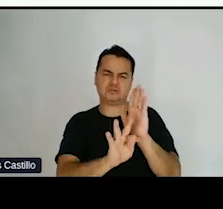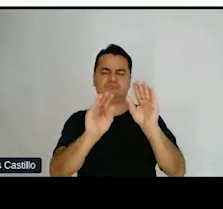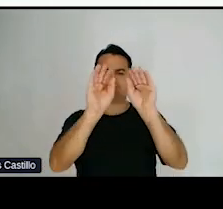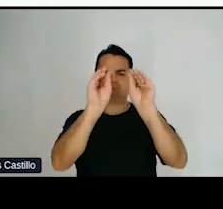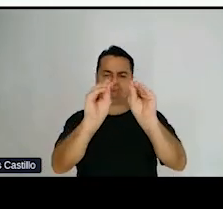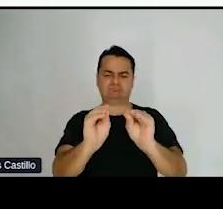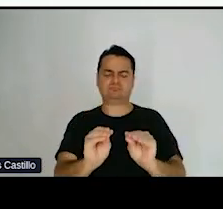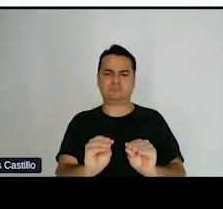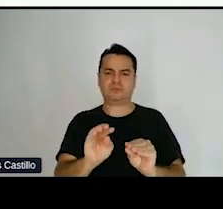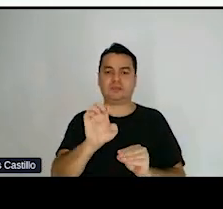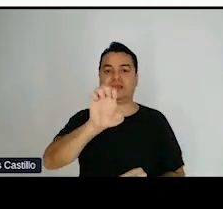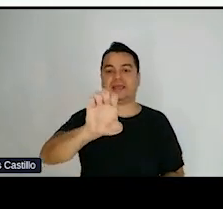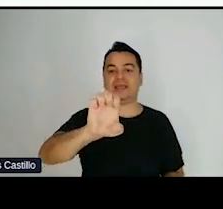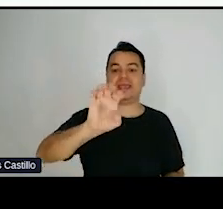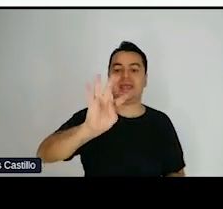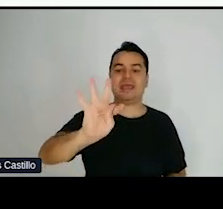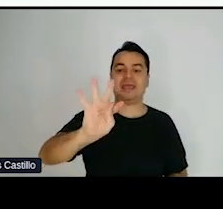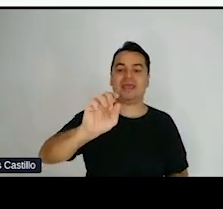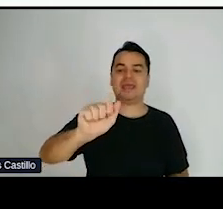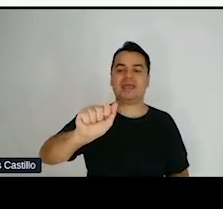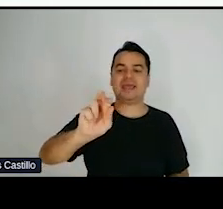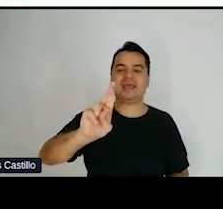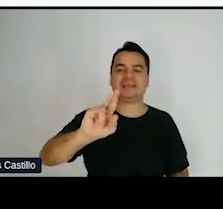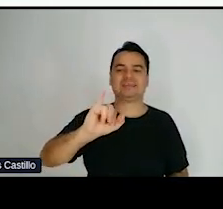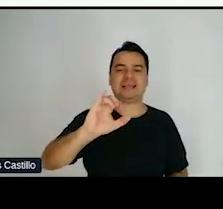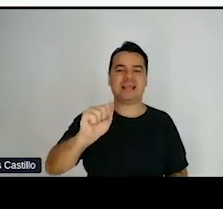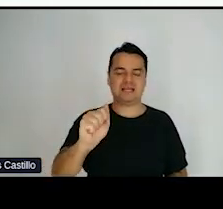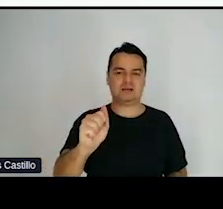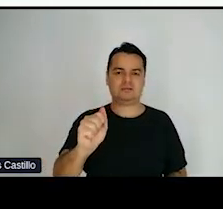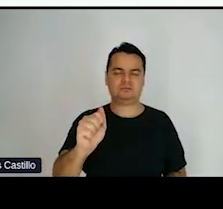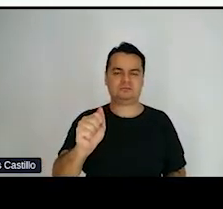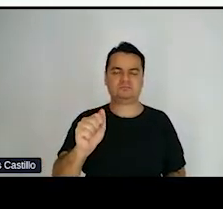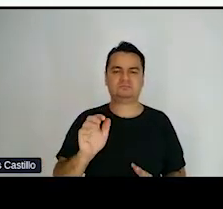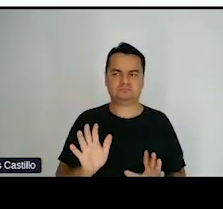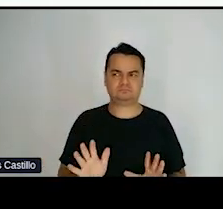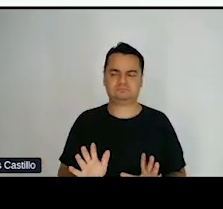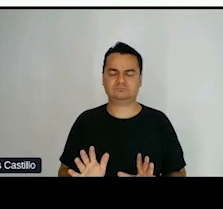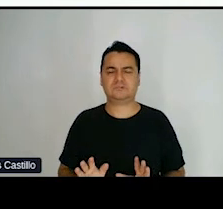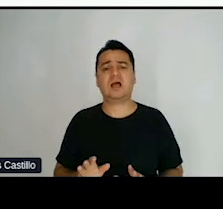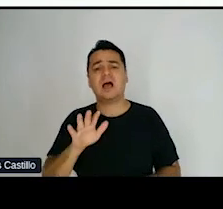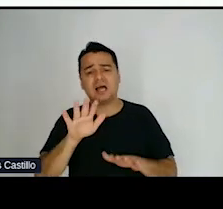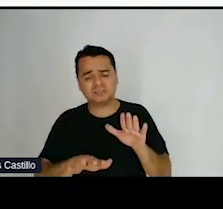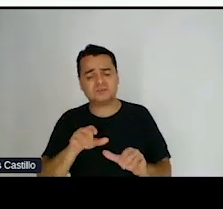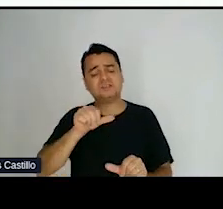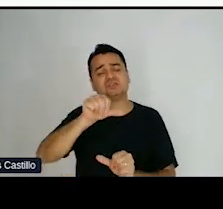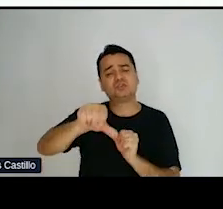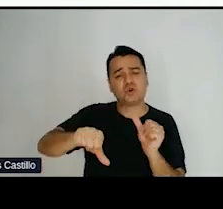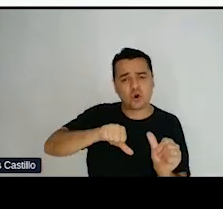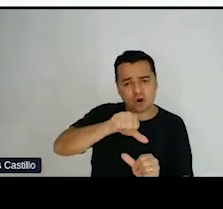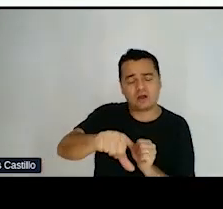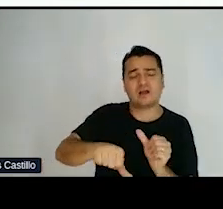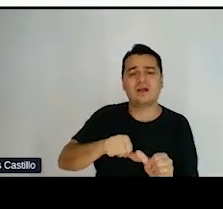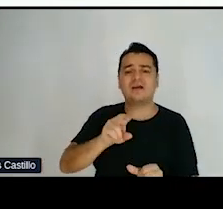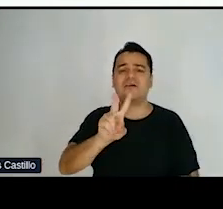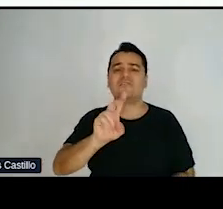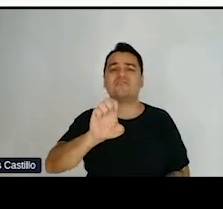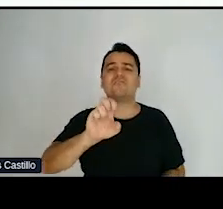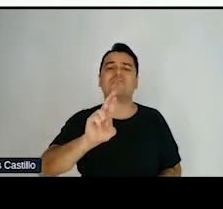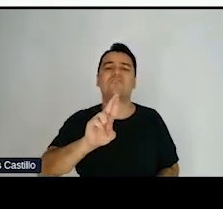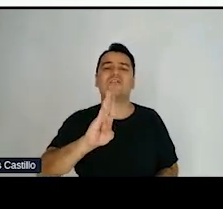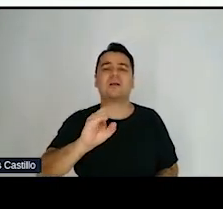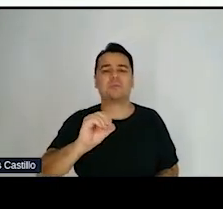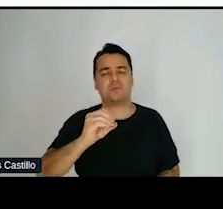de você trocar um substantivo por um verbo facilita muito no entendimento das frases.